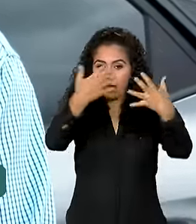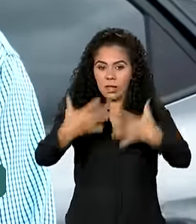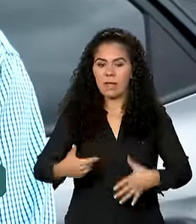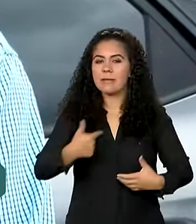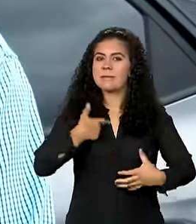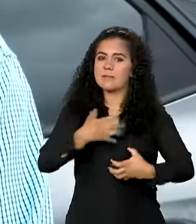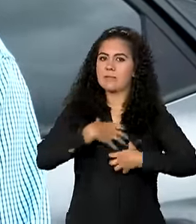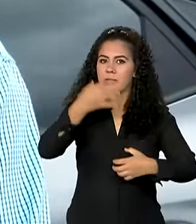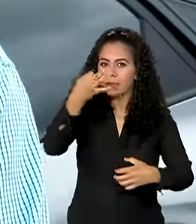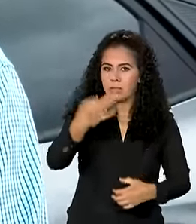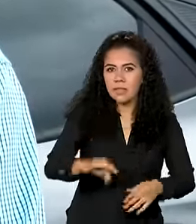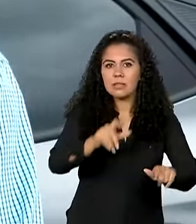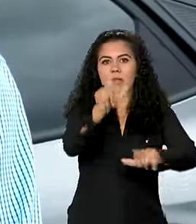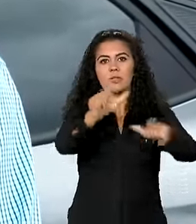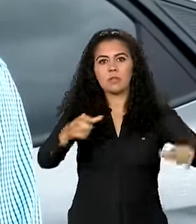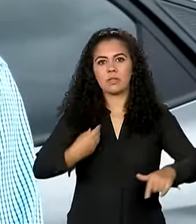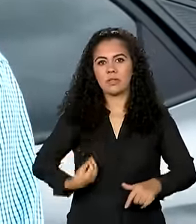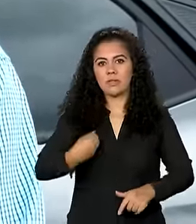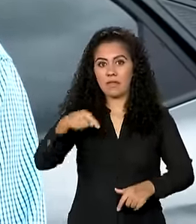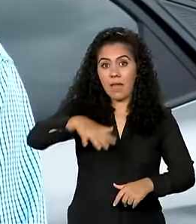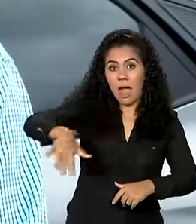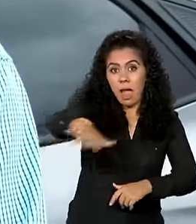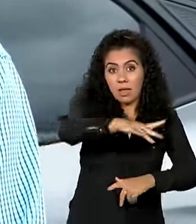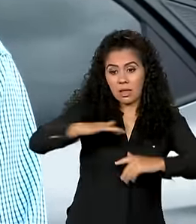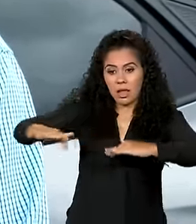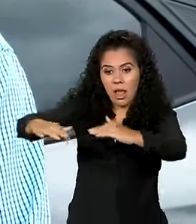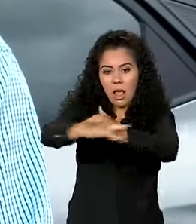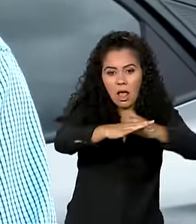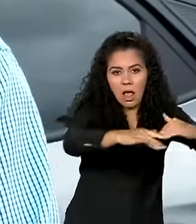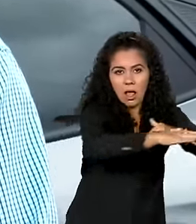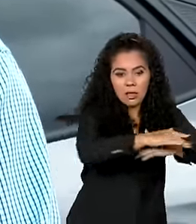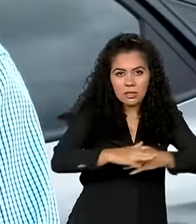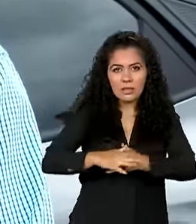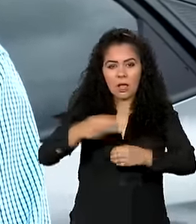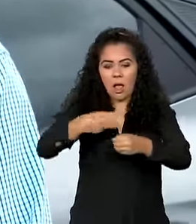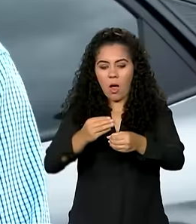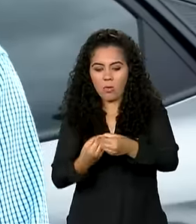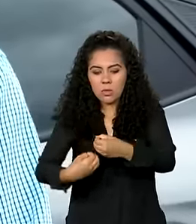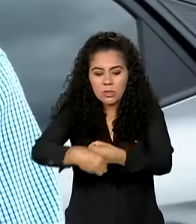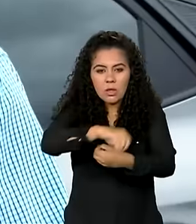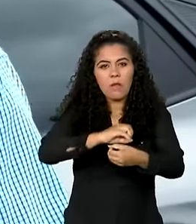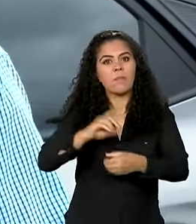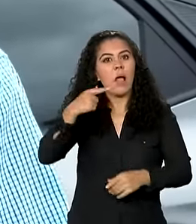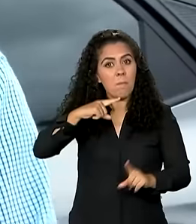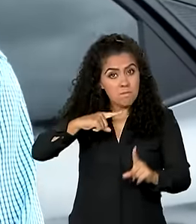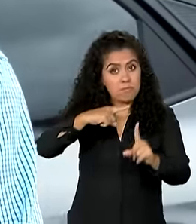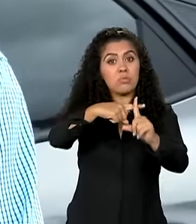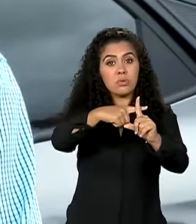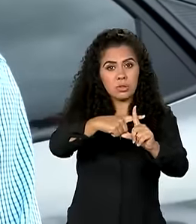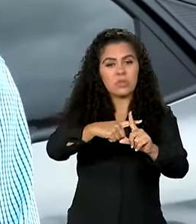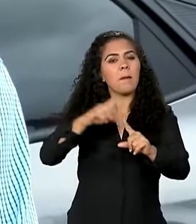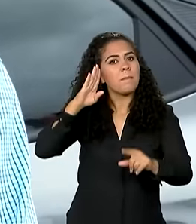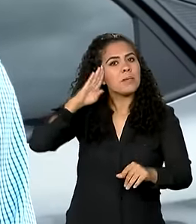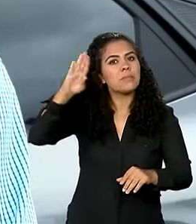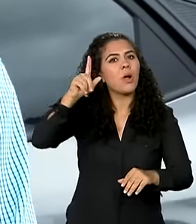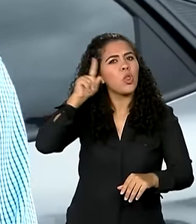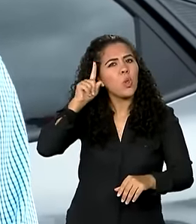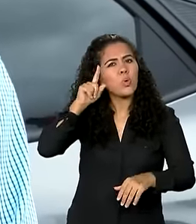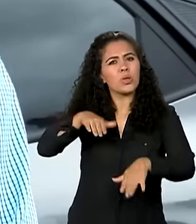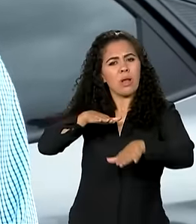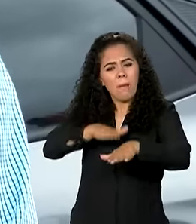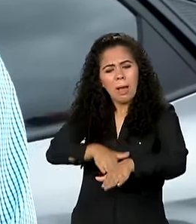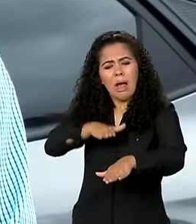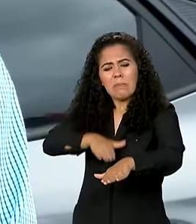Sucesso, Pimenta, vai levar sua vantagem no trânsito do dia a dia e acabar com o